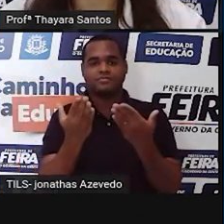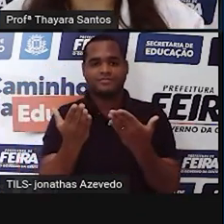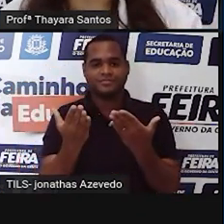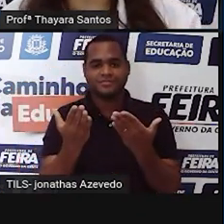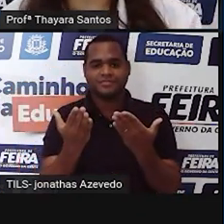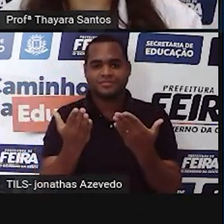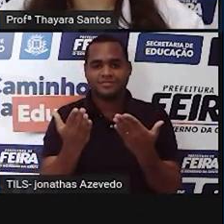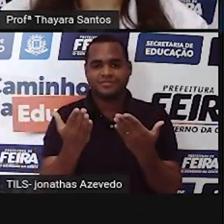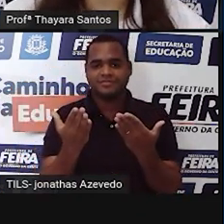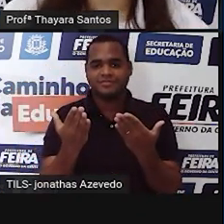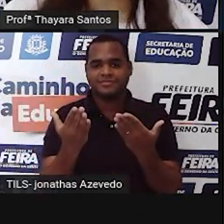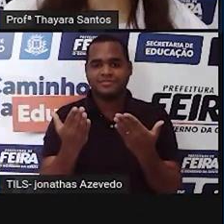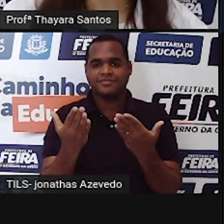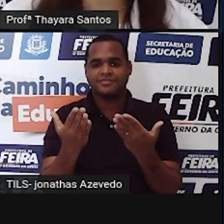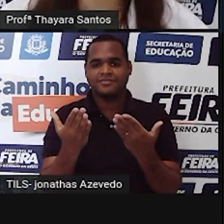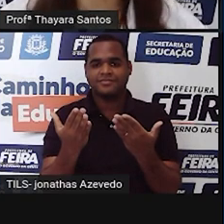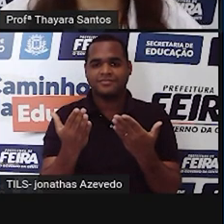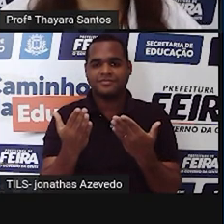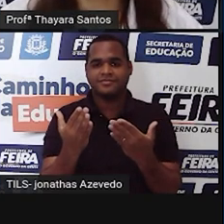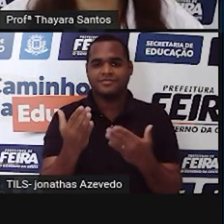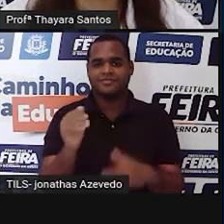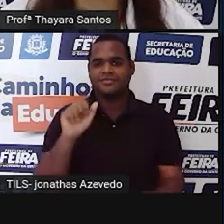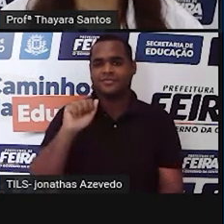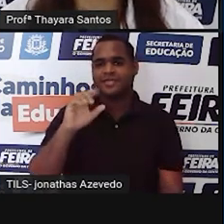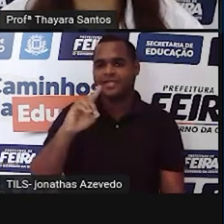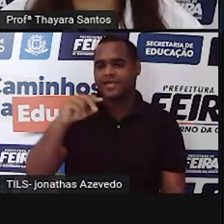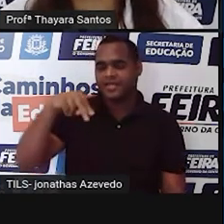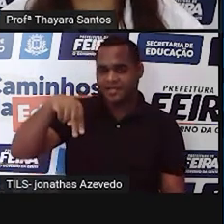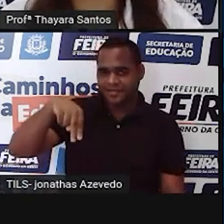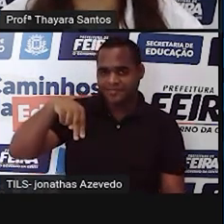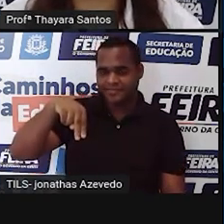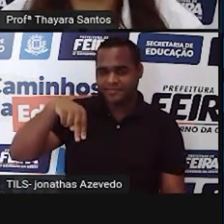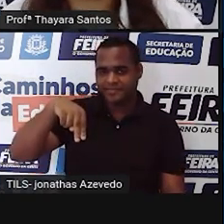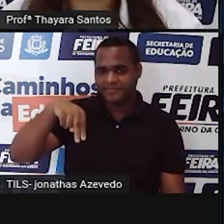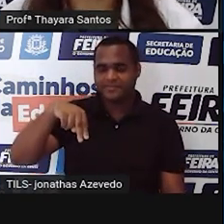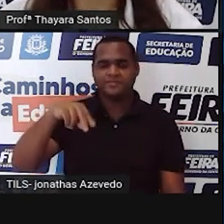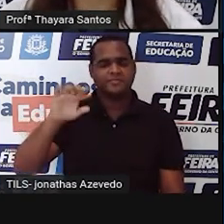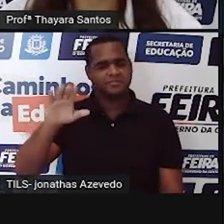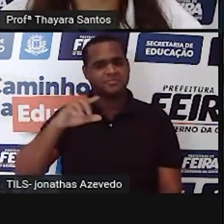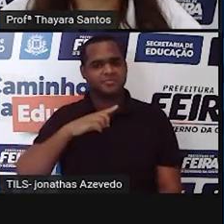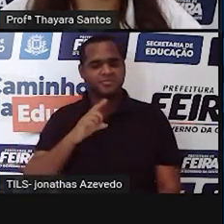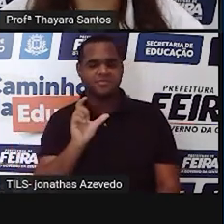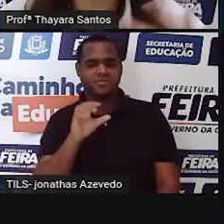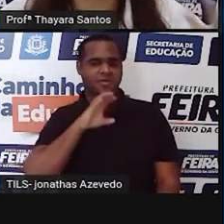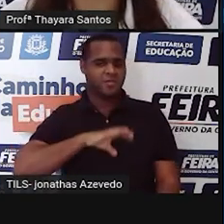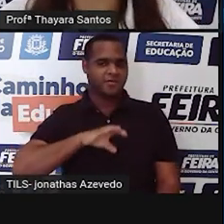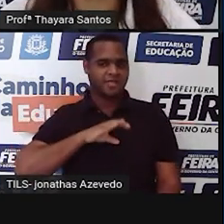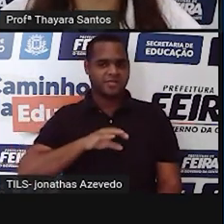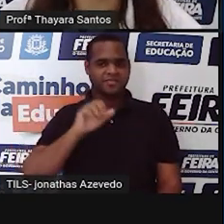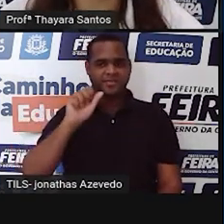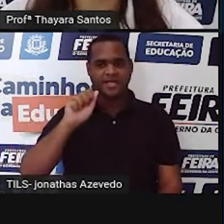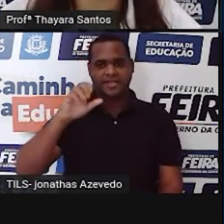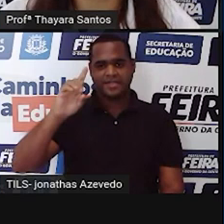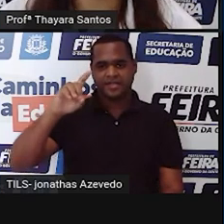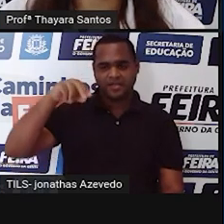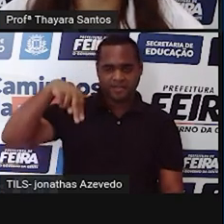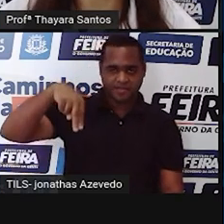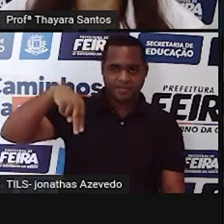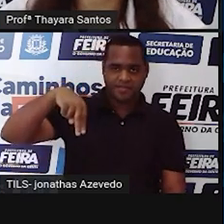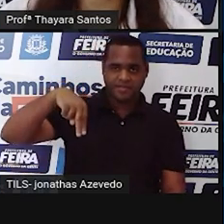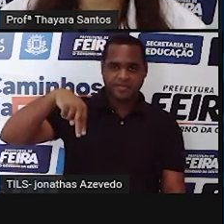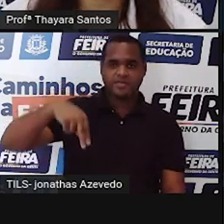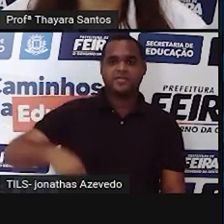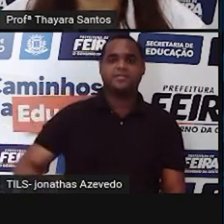desoxirribonucleico. Por isso fica DNA. A mesma coisa, se fosse em português era para ser